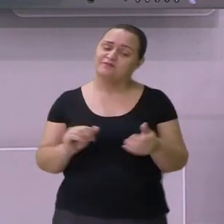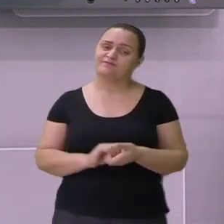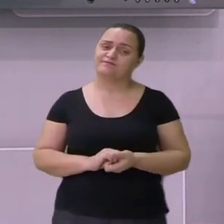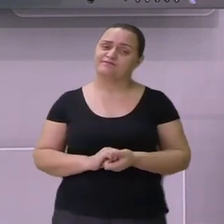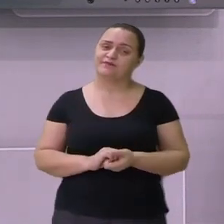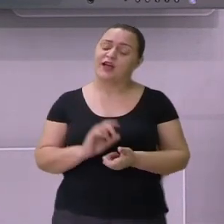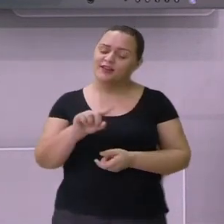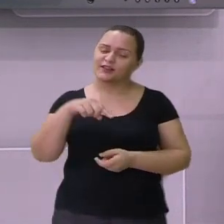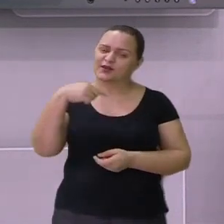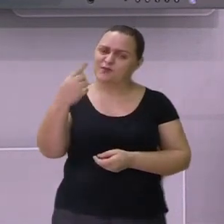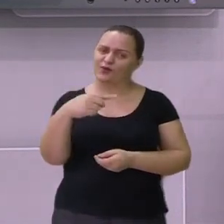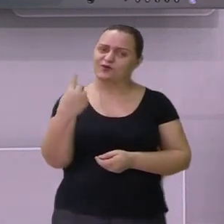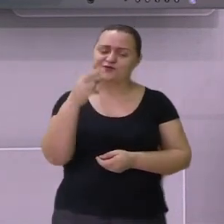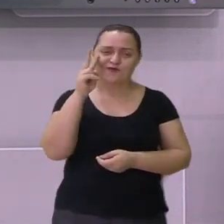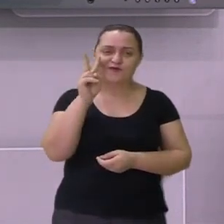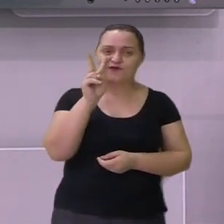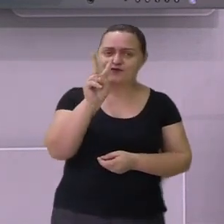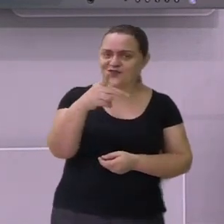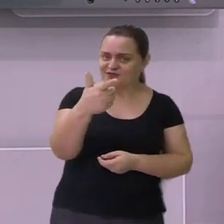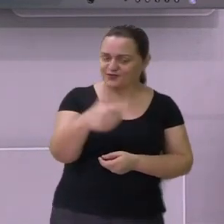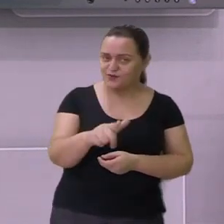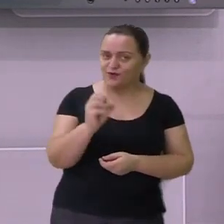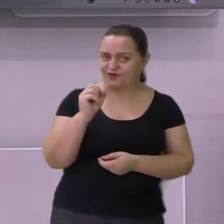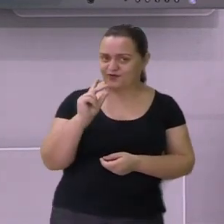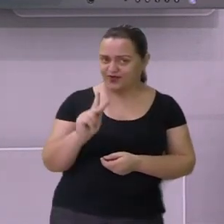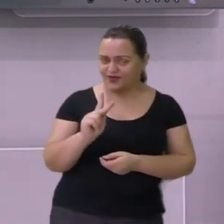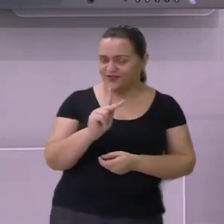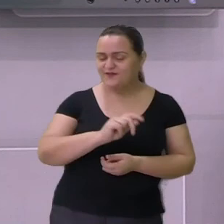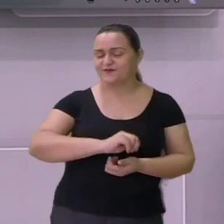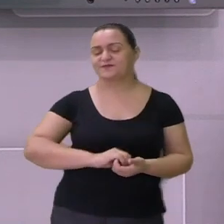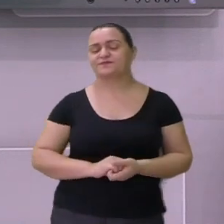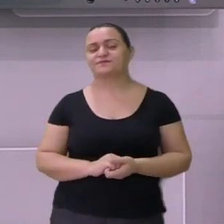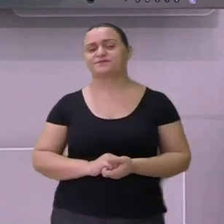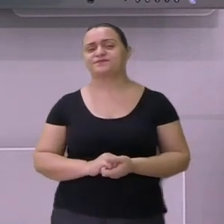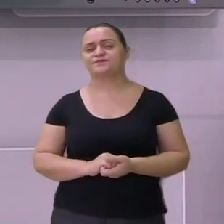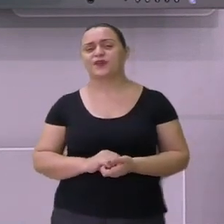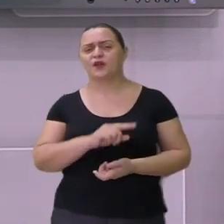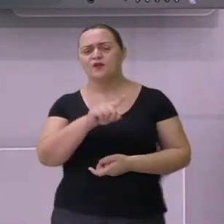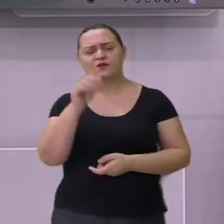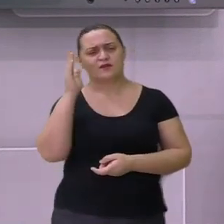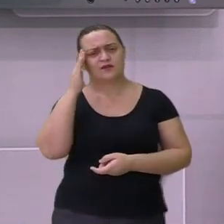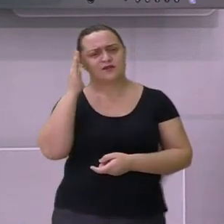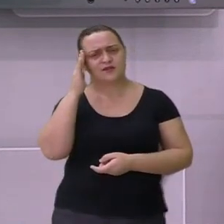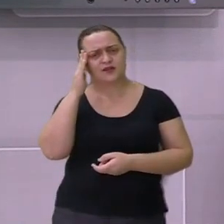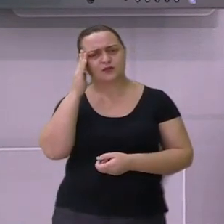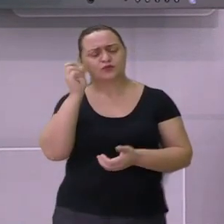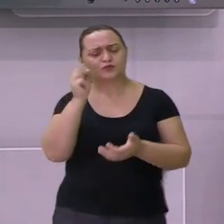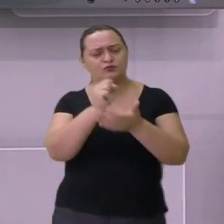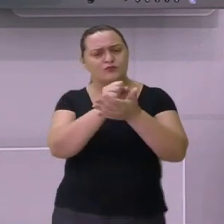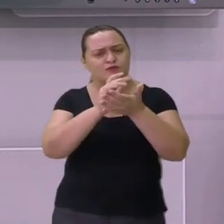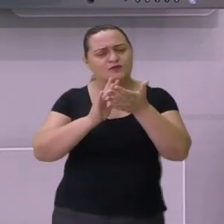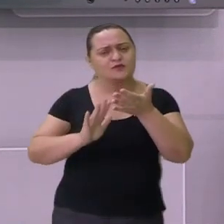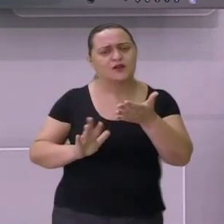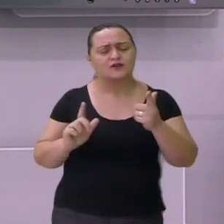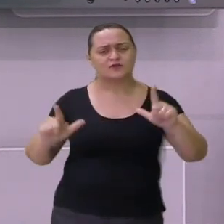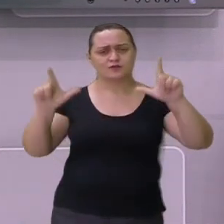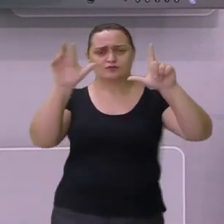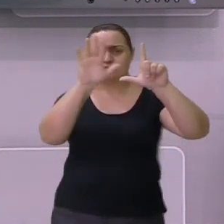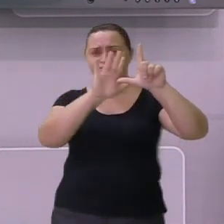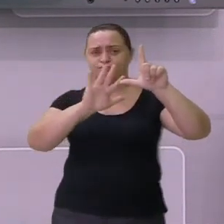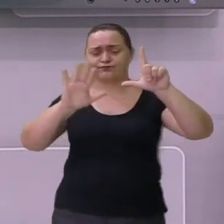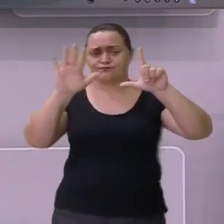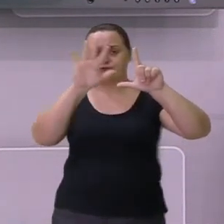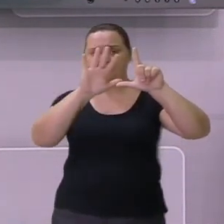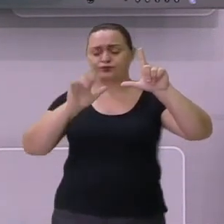veremos nas aulas seguintes. E para acessar nossas atividades da plataforma SMEDGV,